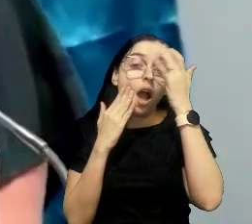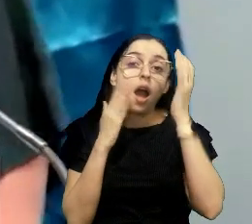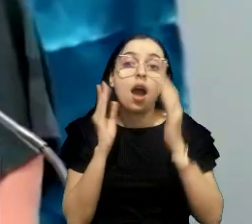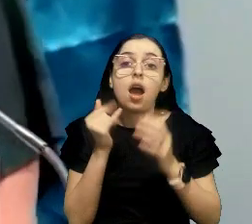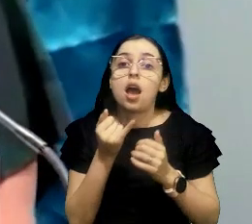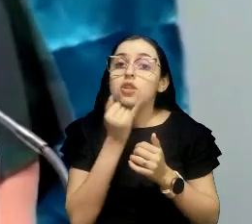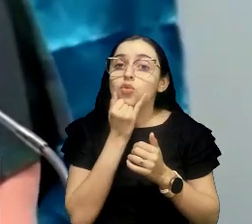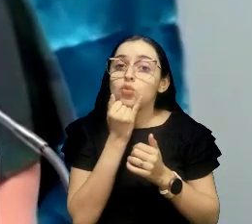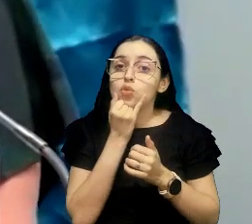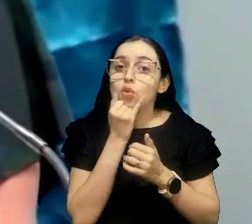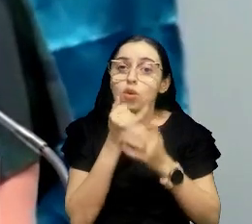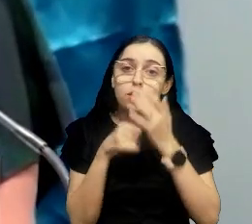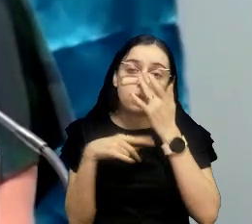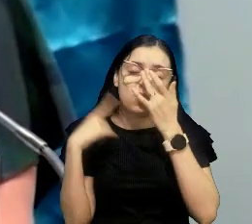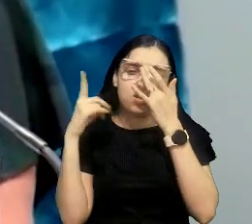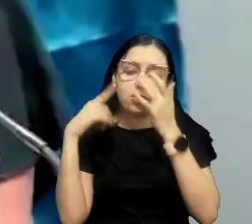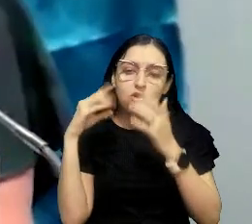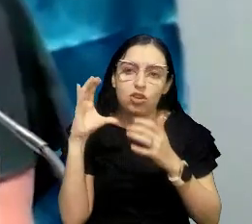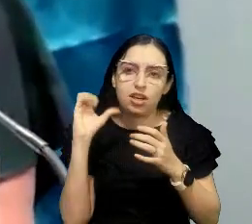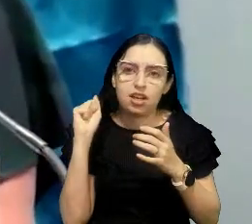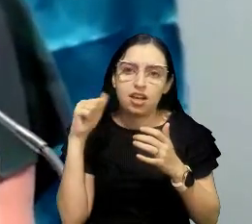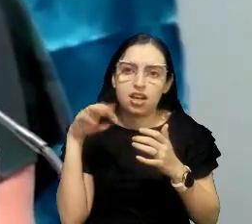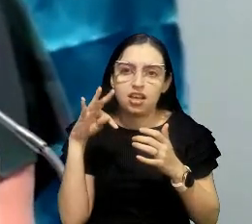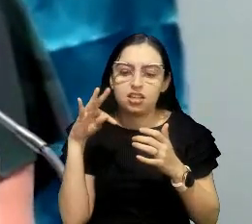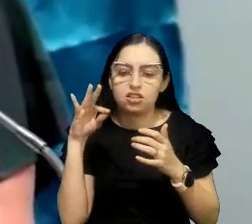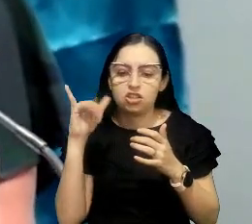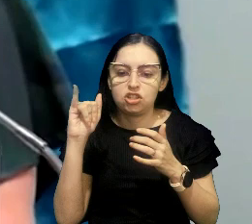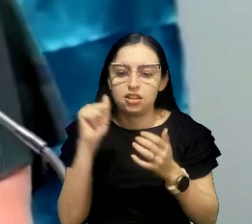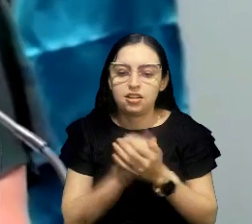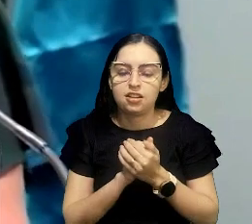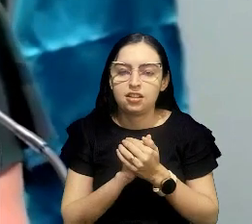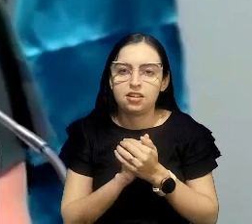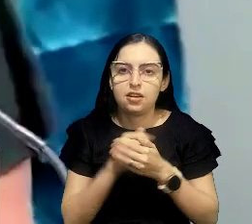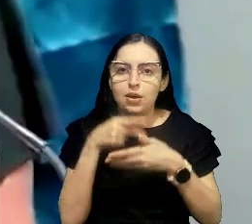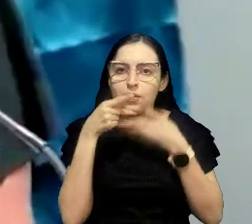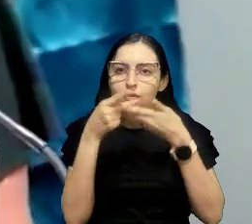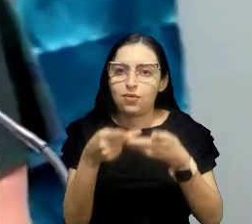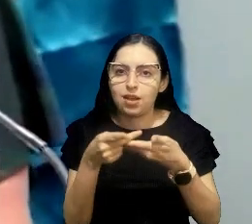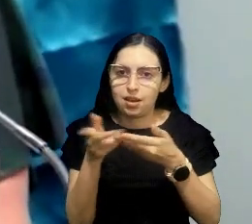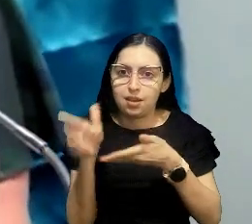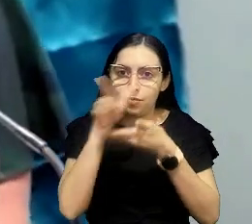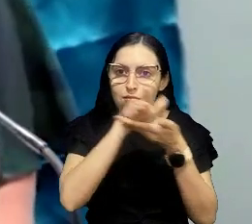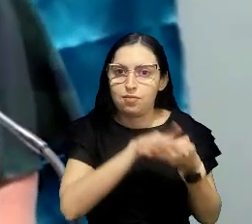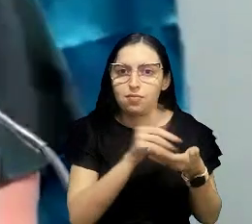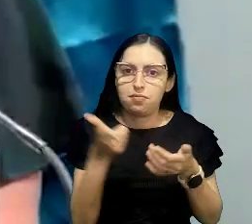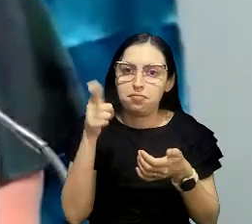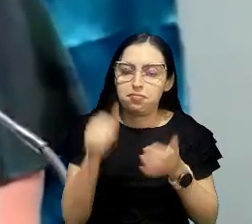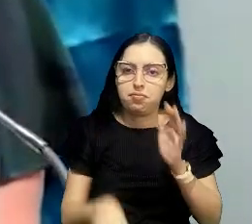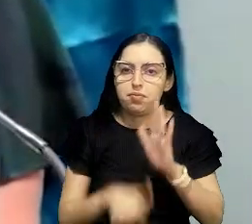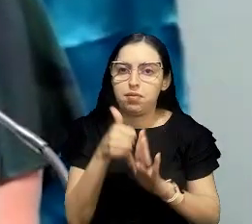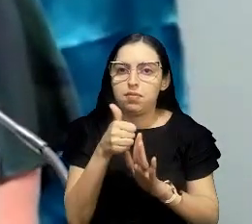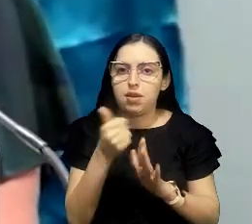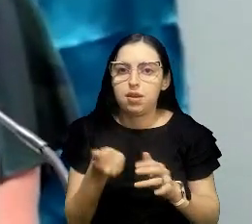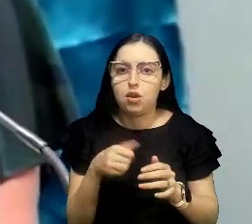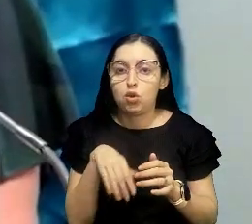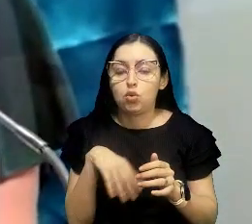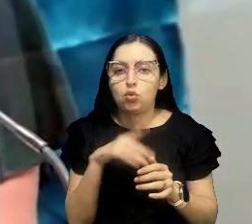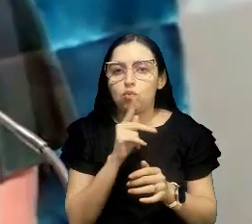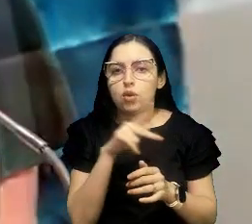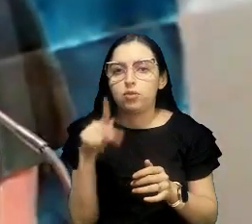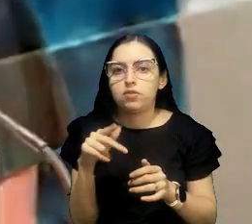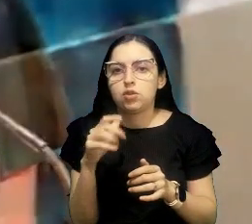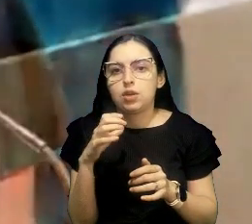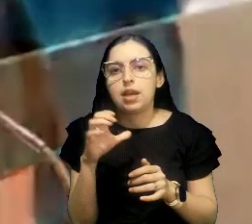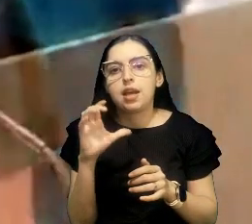desculpa, doutora Kátia. Então, doutor Davi, o senhor vai ceder a vez para a doutora Kátia. Já